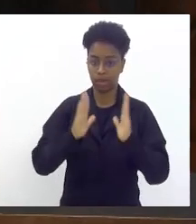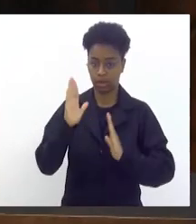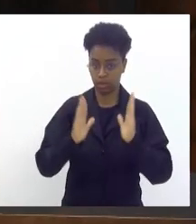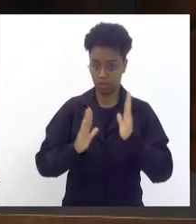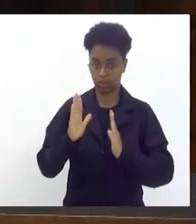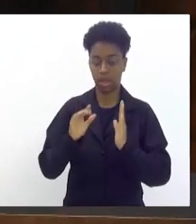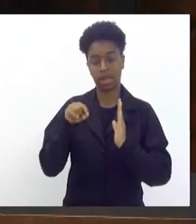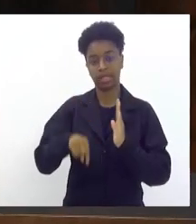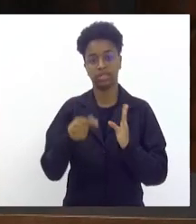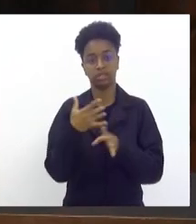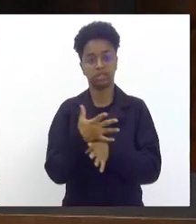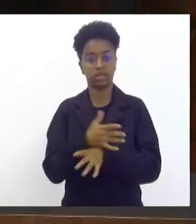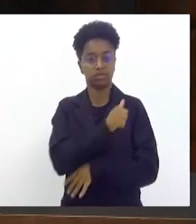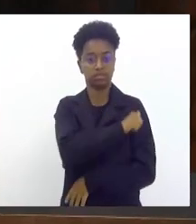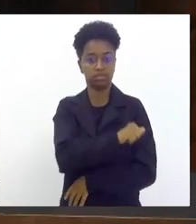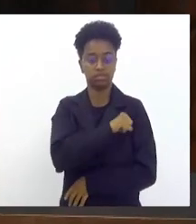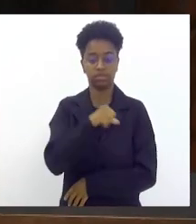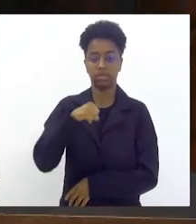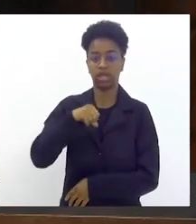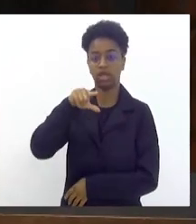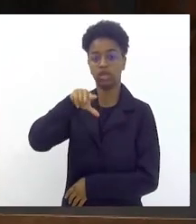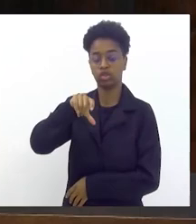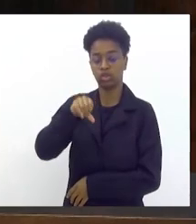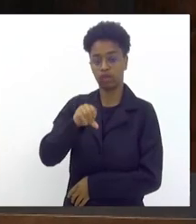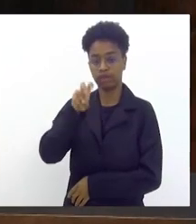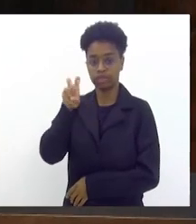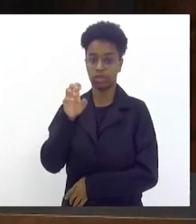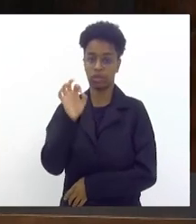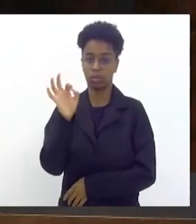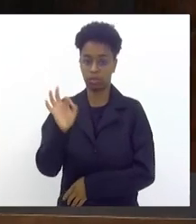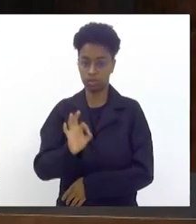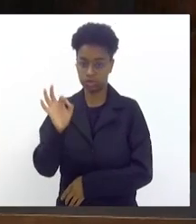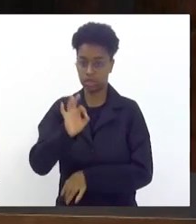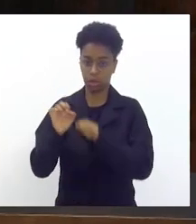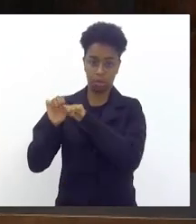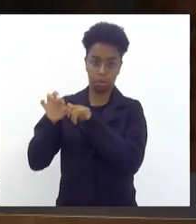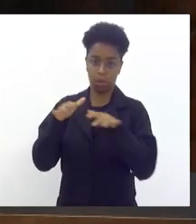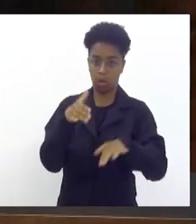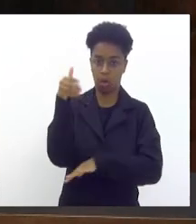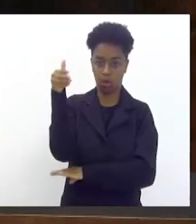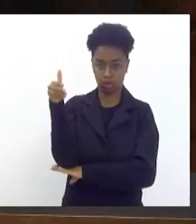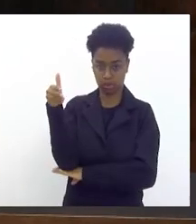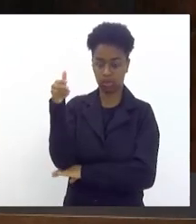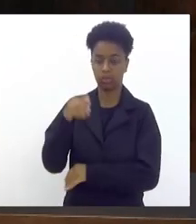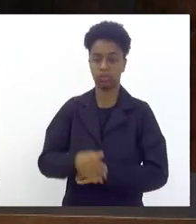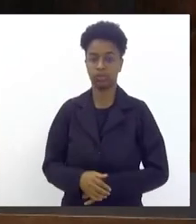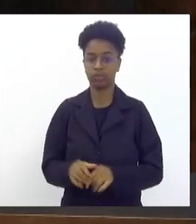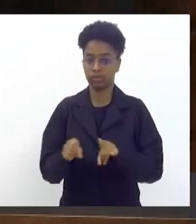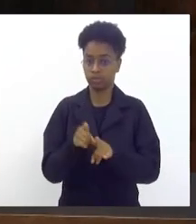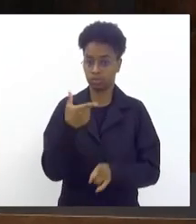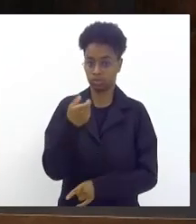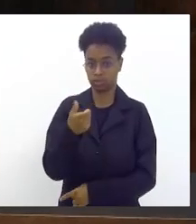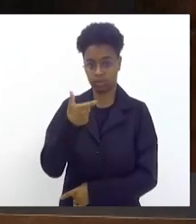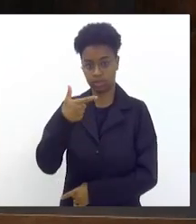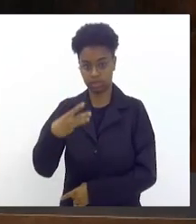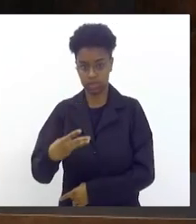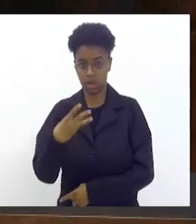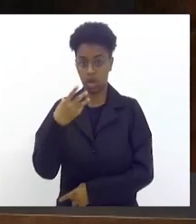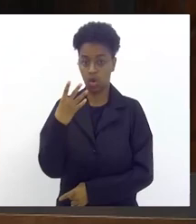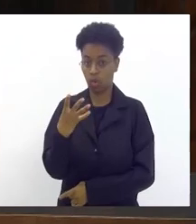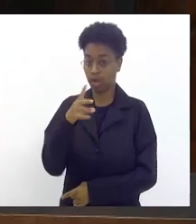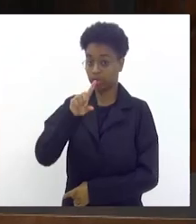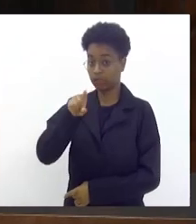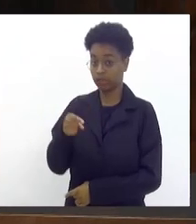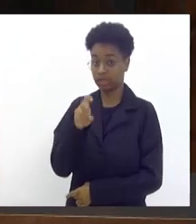A cidade do Rio de Janeiro teve 95% de ocupação dos hotéis. Em 2023, 4,5